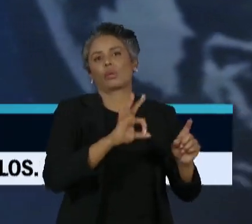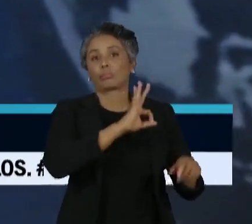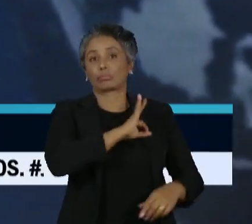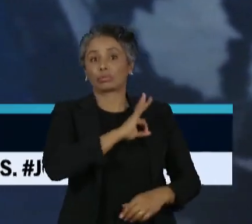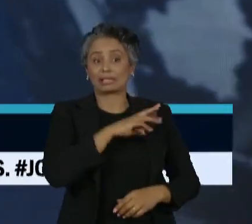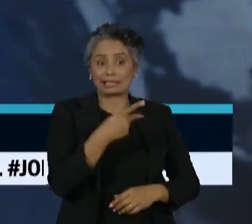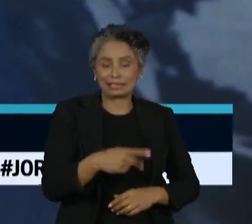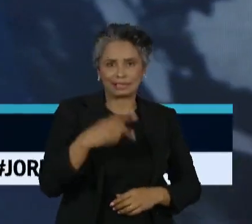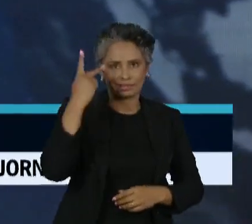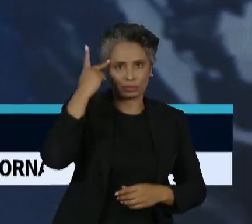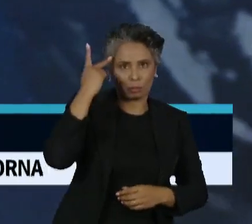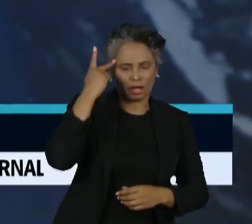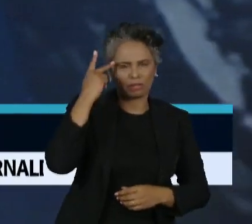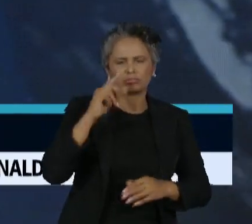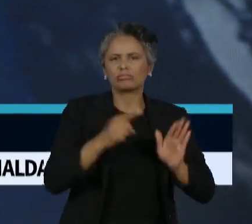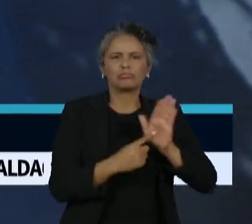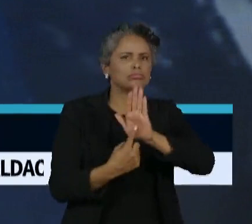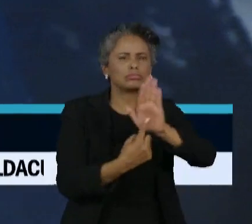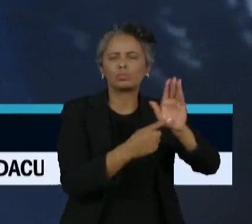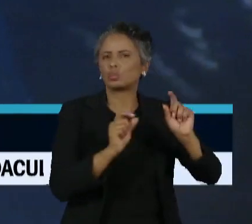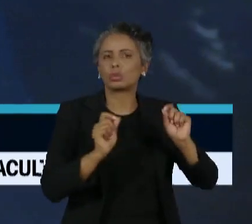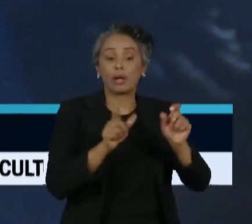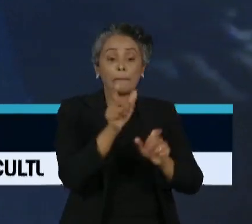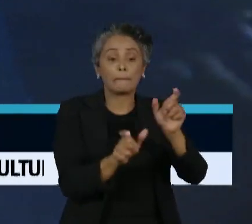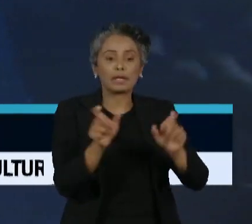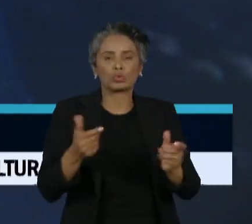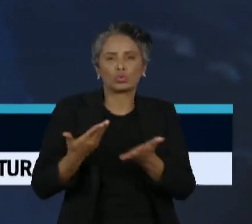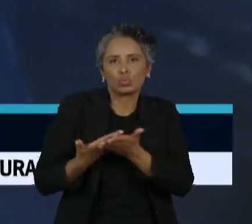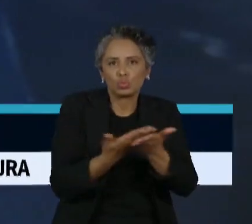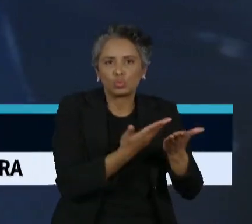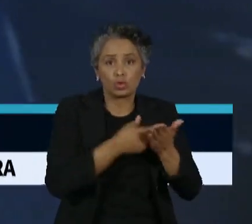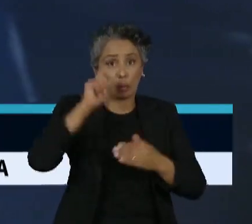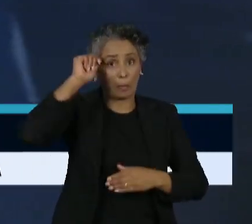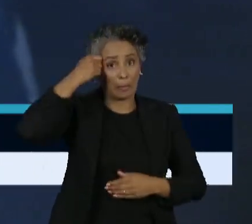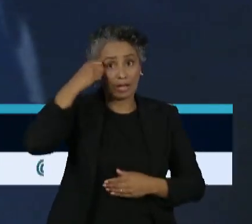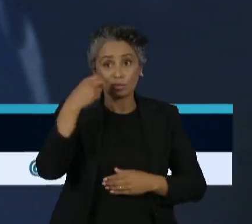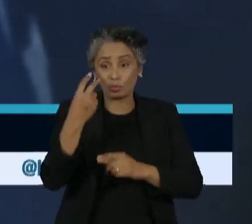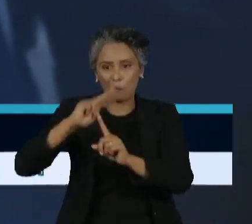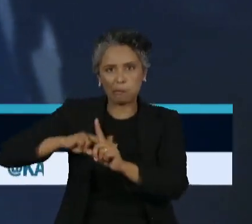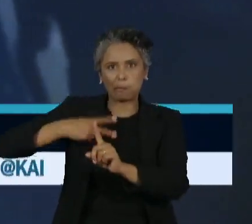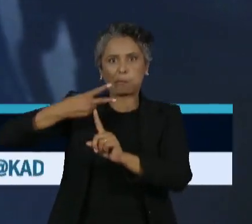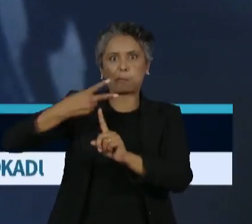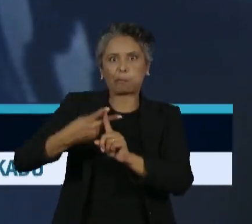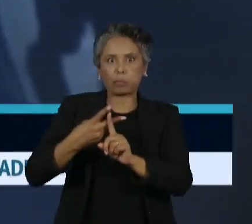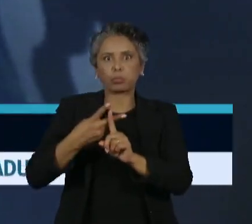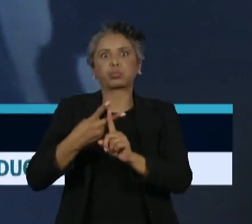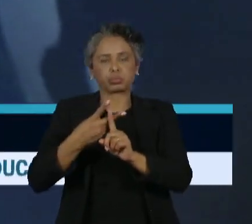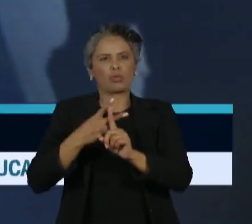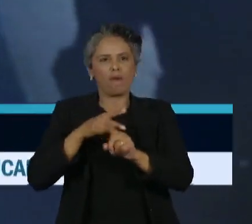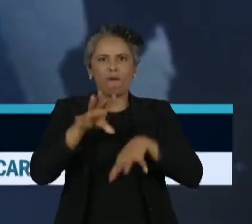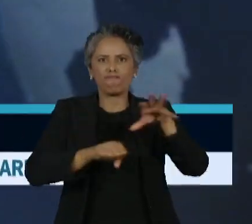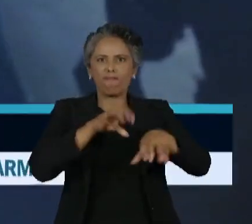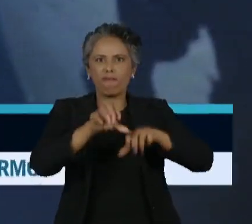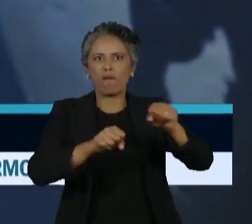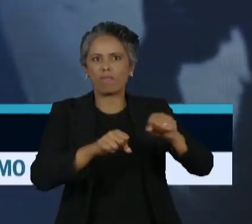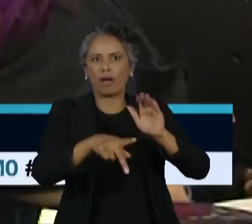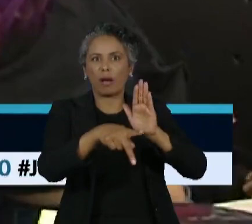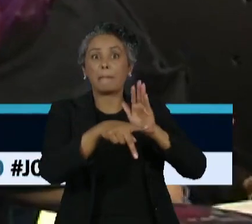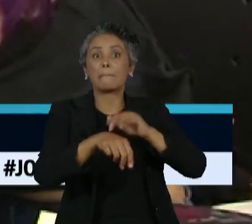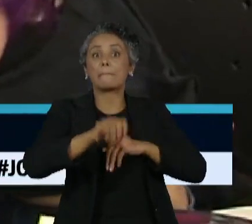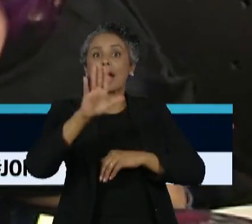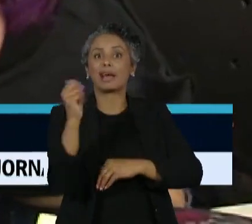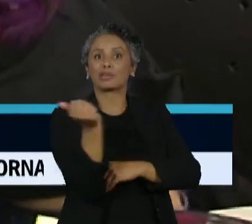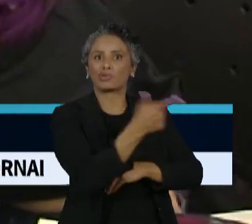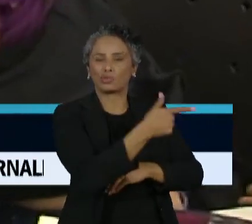São Paulo. O relatório apontou que estudantes pretos são duas vezes mais abordados por policiais do que os alunos brancos.